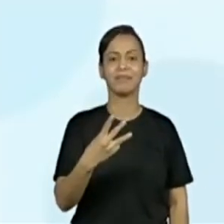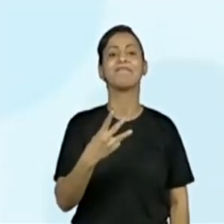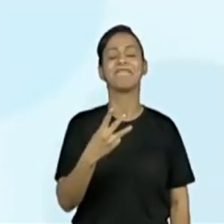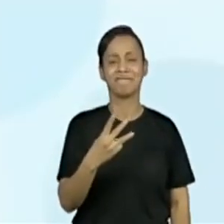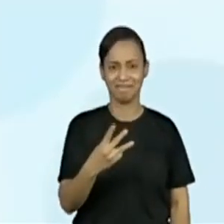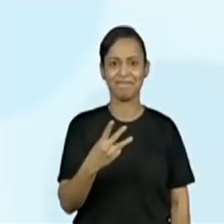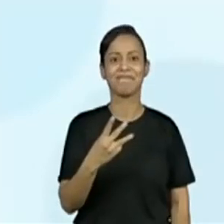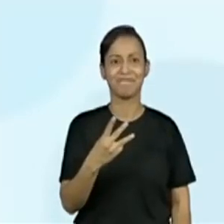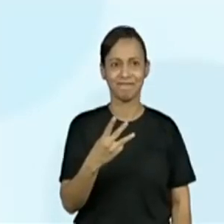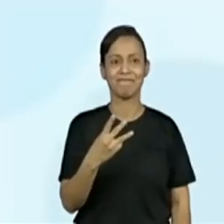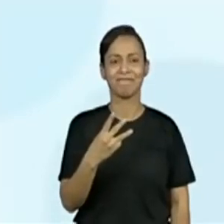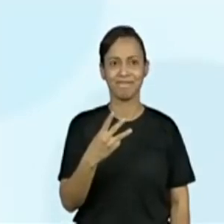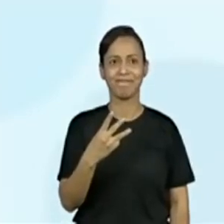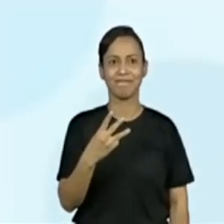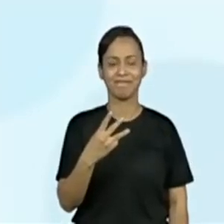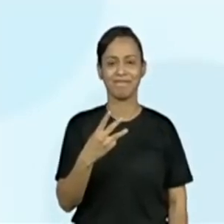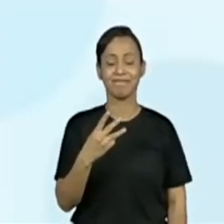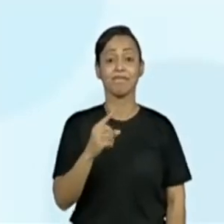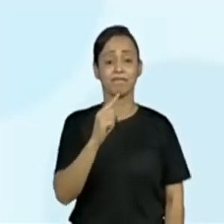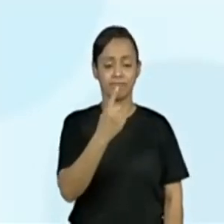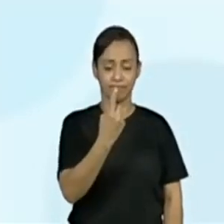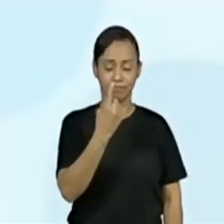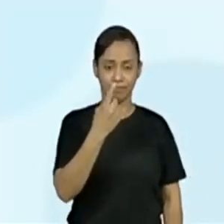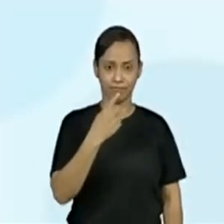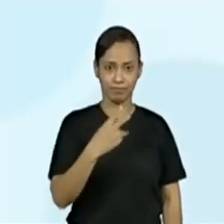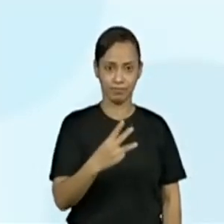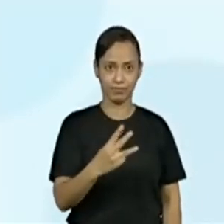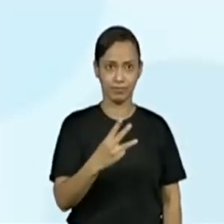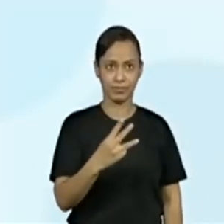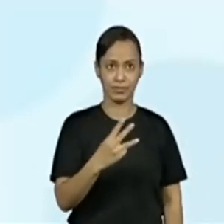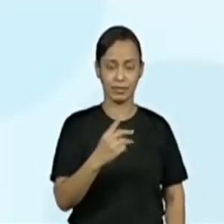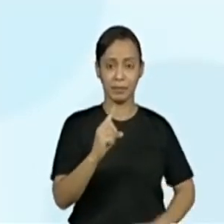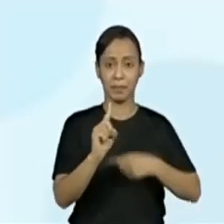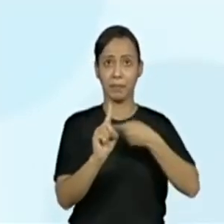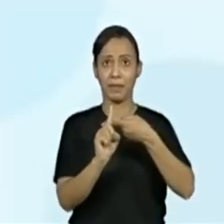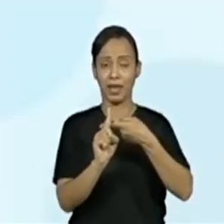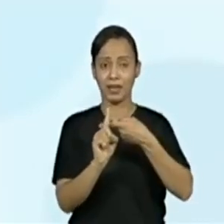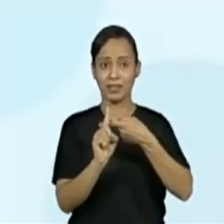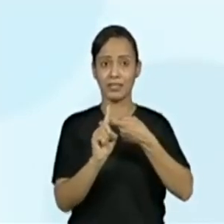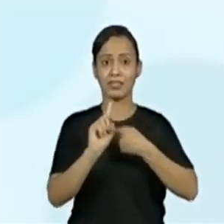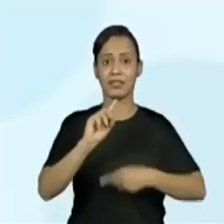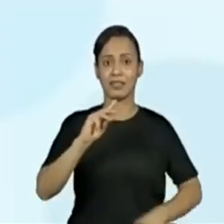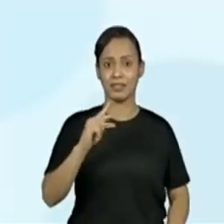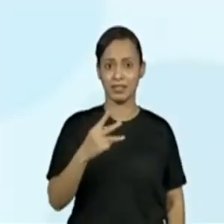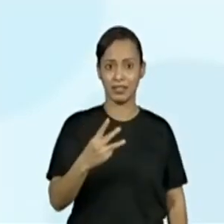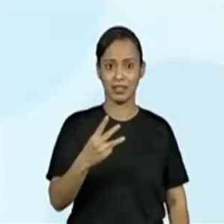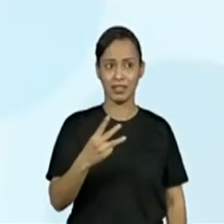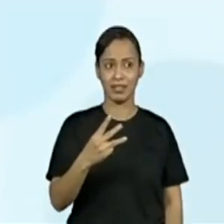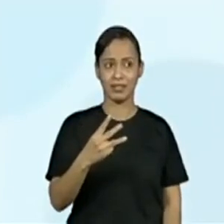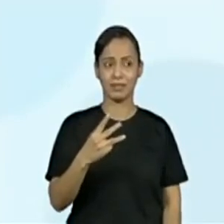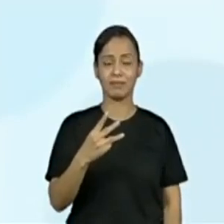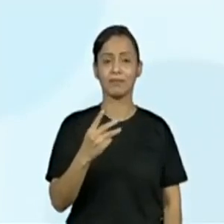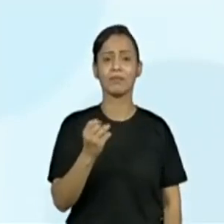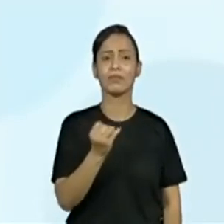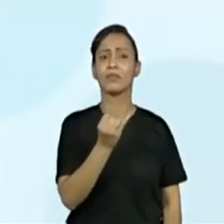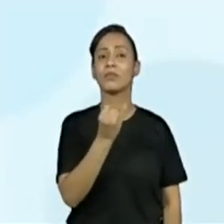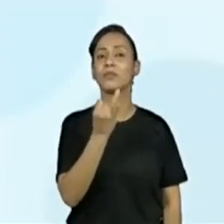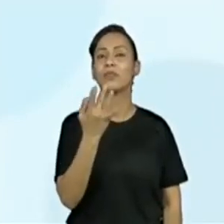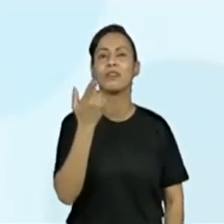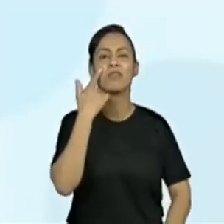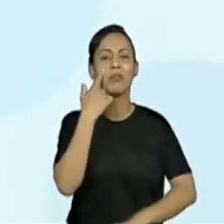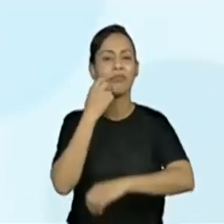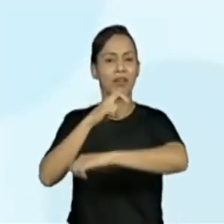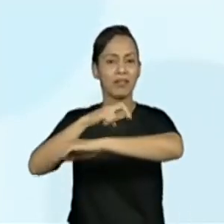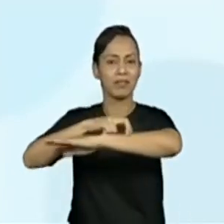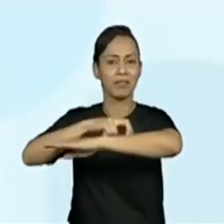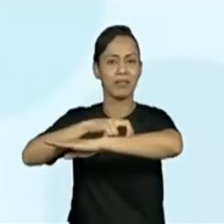Proelaine. Isso mesmo. partindo do 13, somando então mais 3, que a gente vai confirmar se são 3 mesmo. Vamos